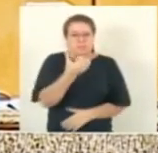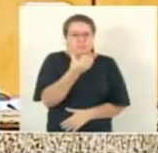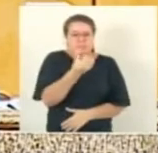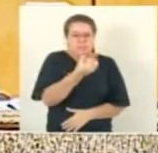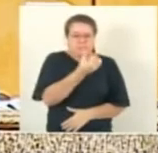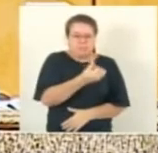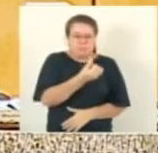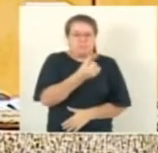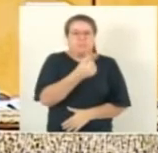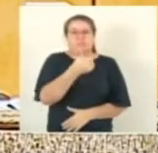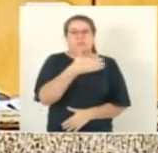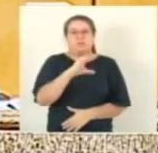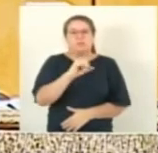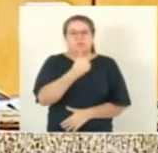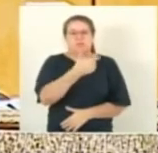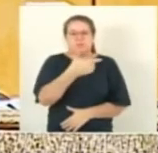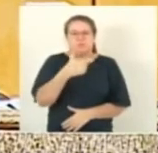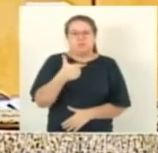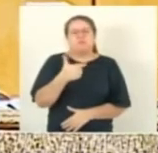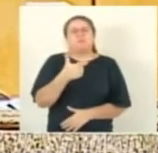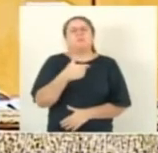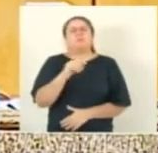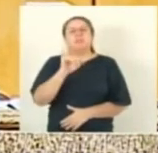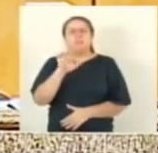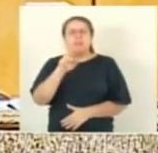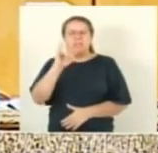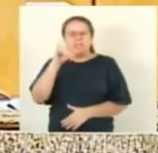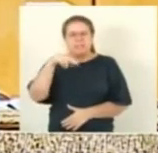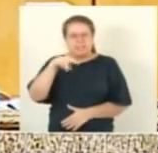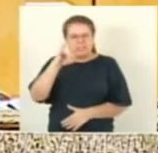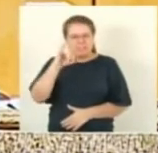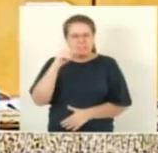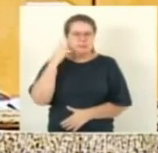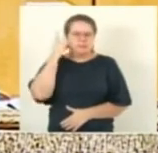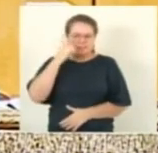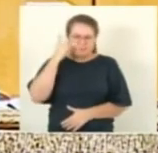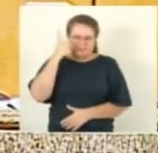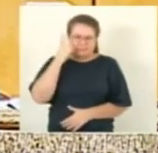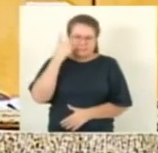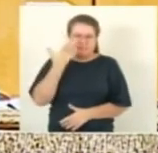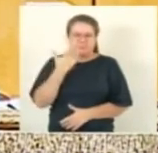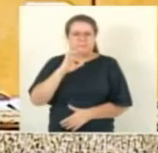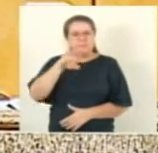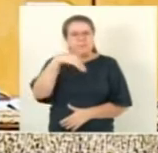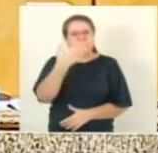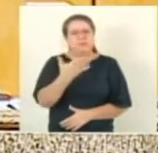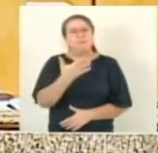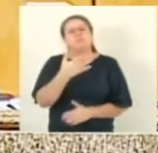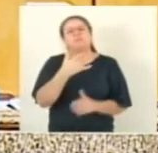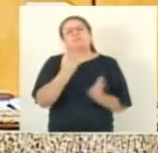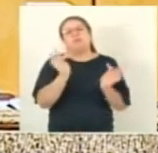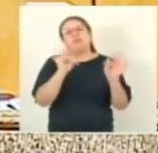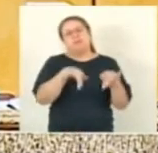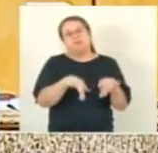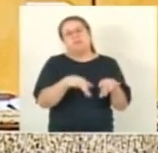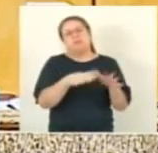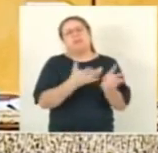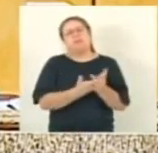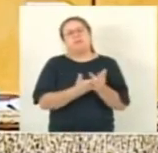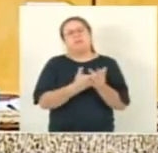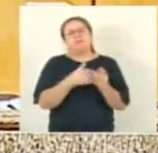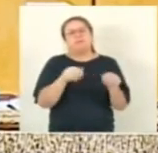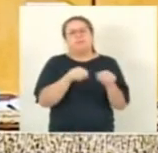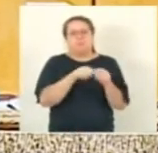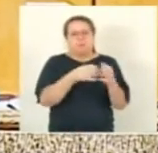2022, da deputada Irine Lopes. Após o cumprimento do artigo 122 do edimento interno, as